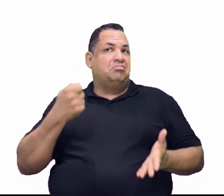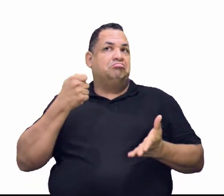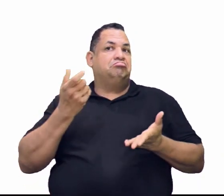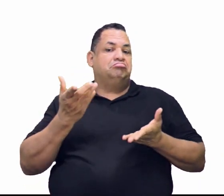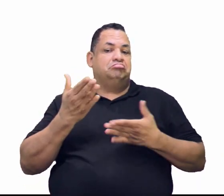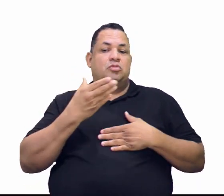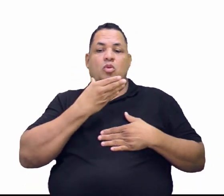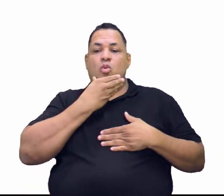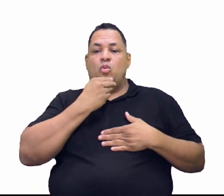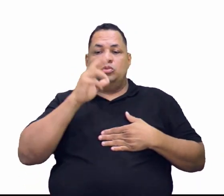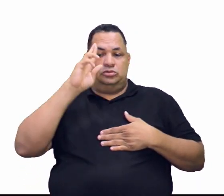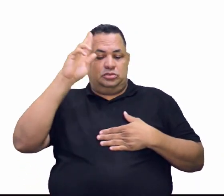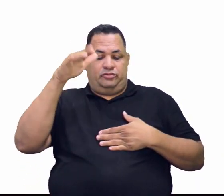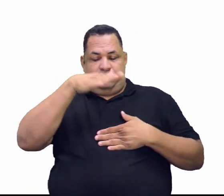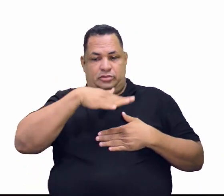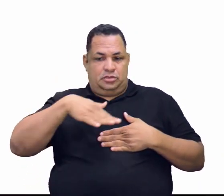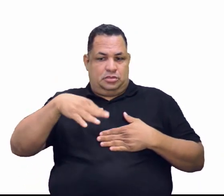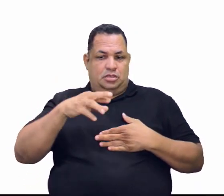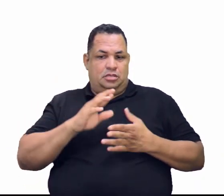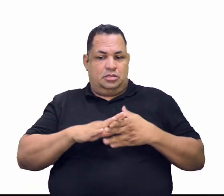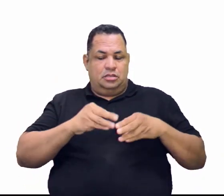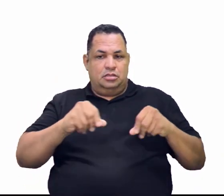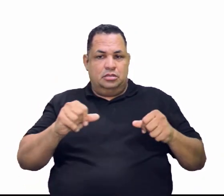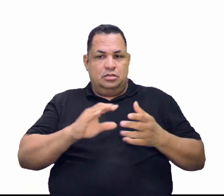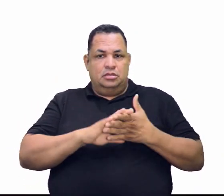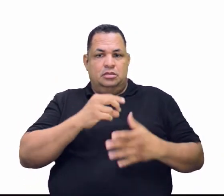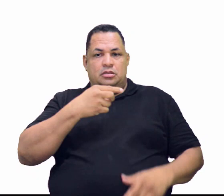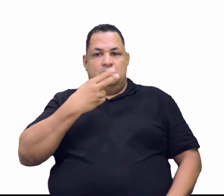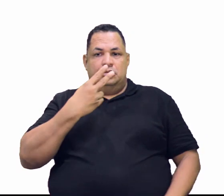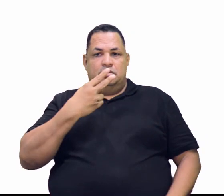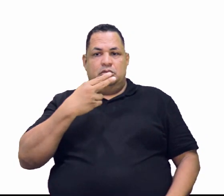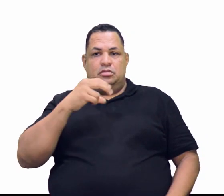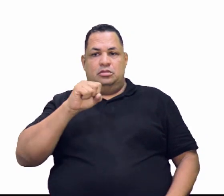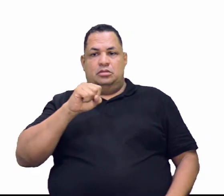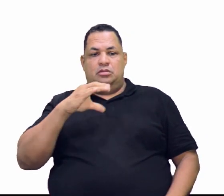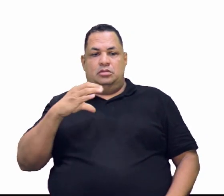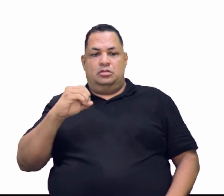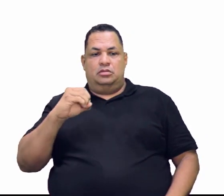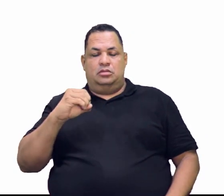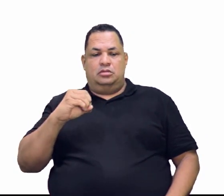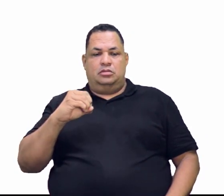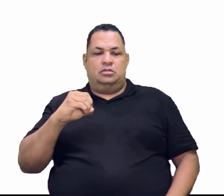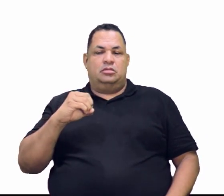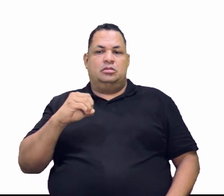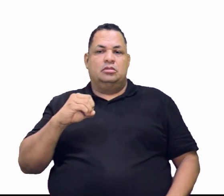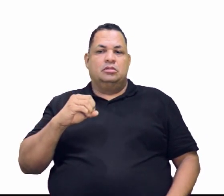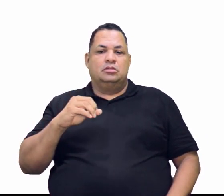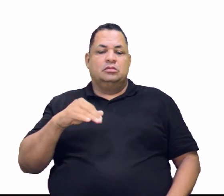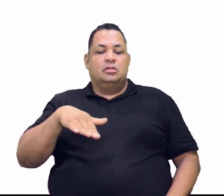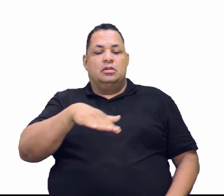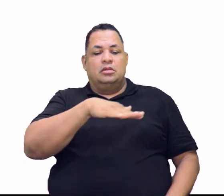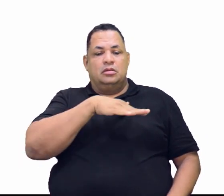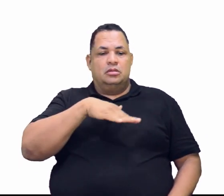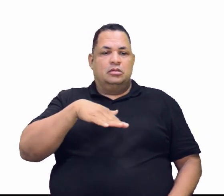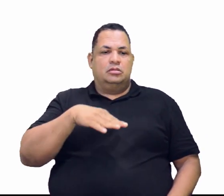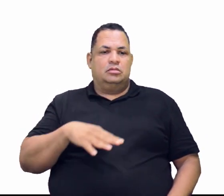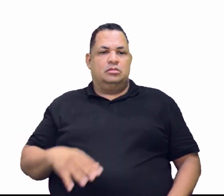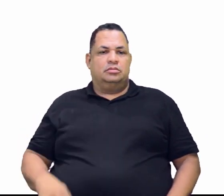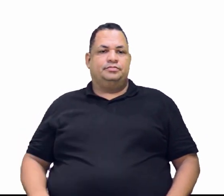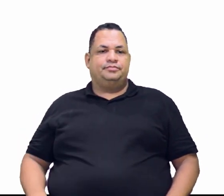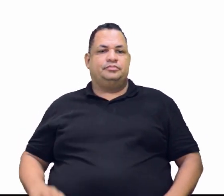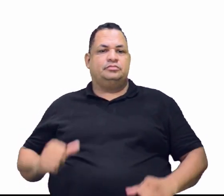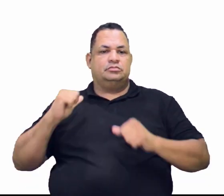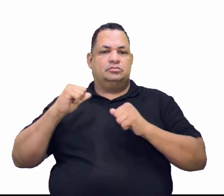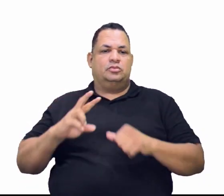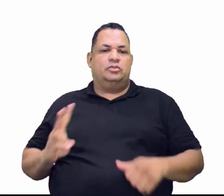vão te pagar ali uns 280 reais. Ele está 305 na bolsa de valores.